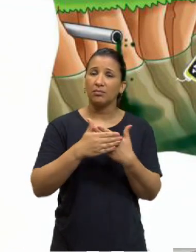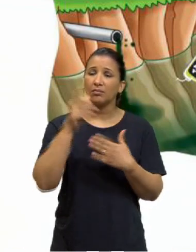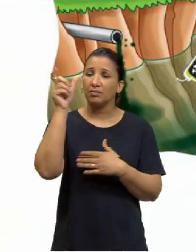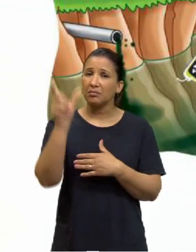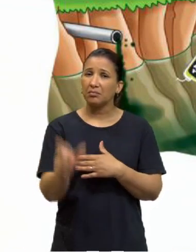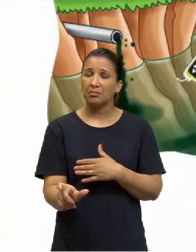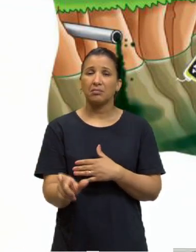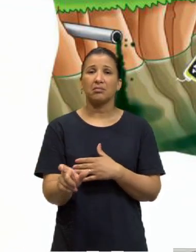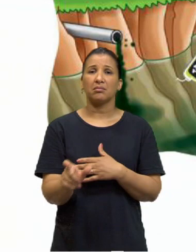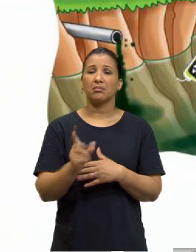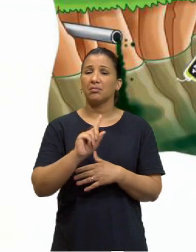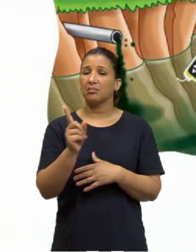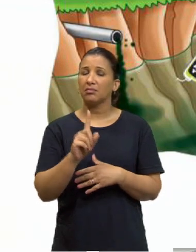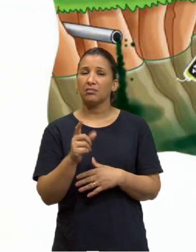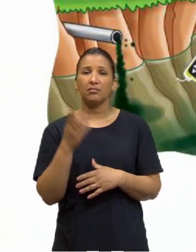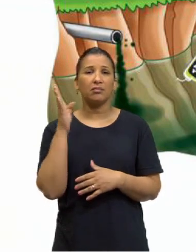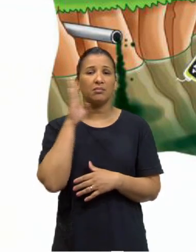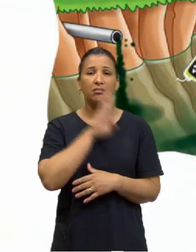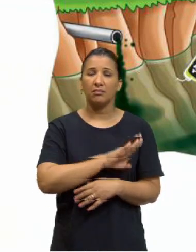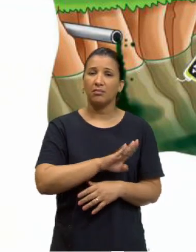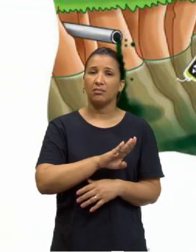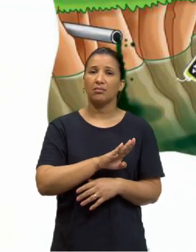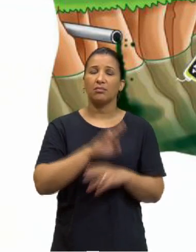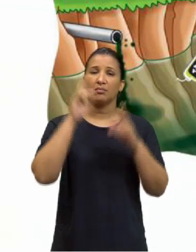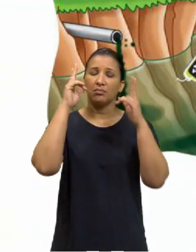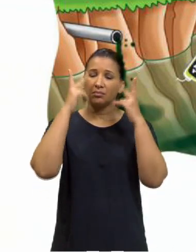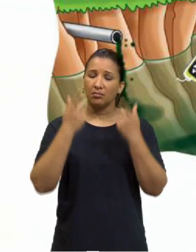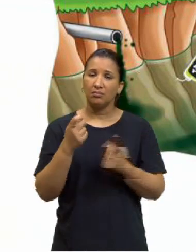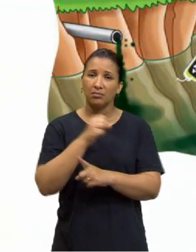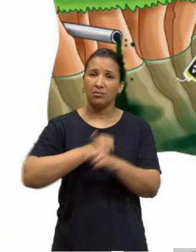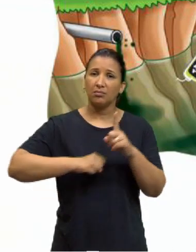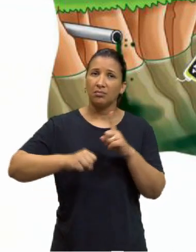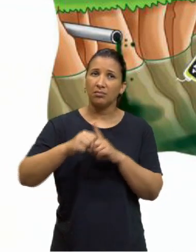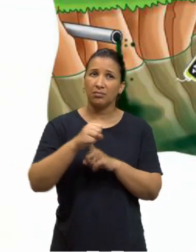prejuízo para a humanidade. e isso aí é a nossa imagem, tá?